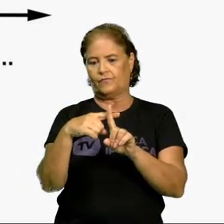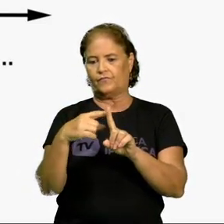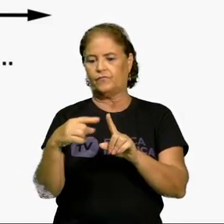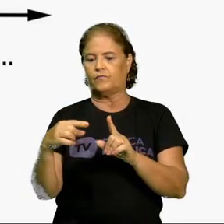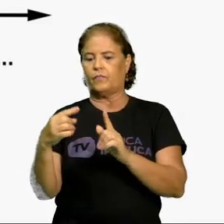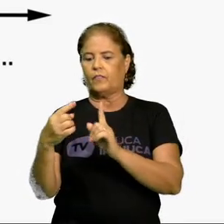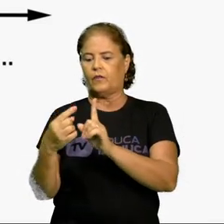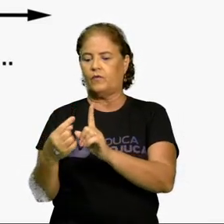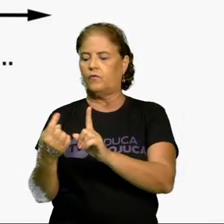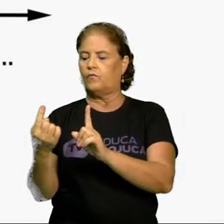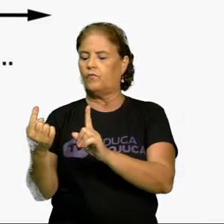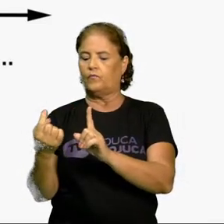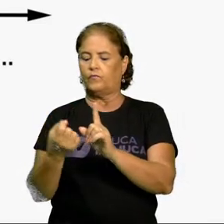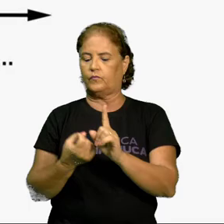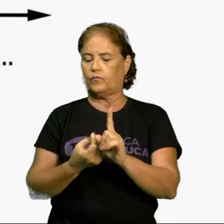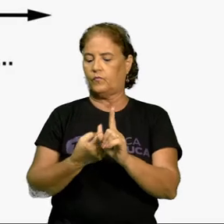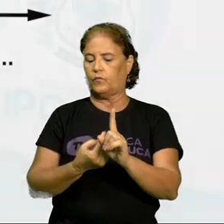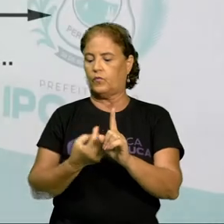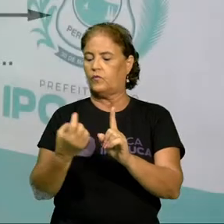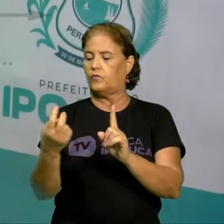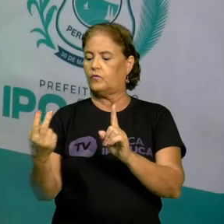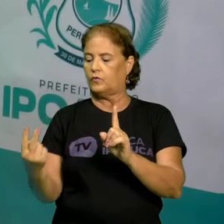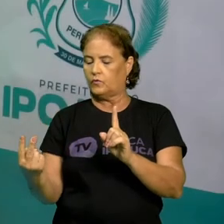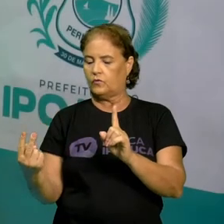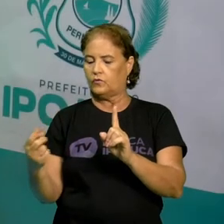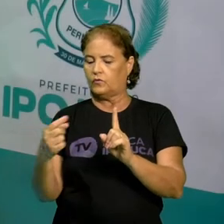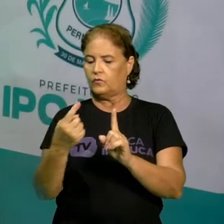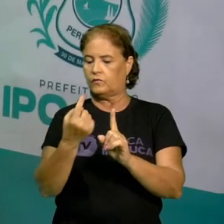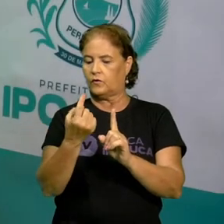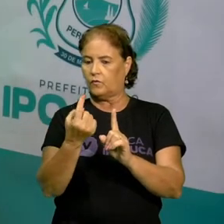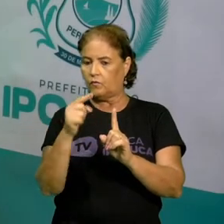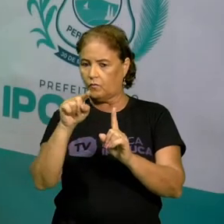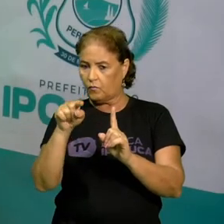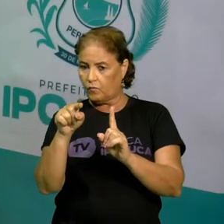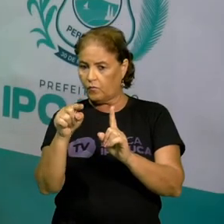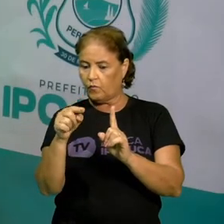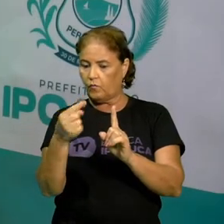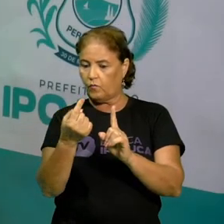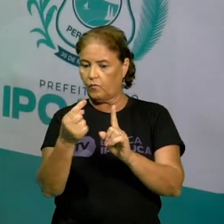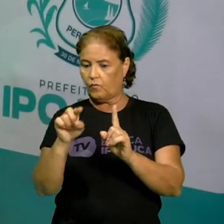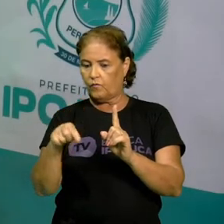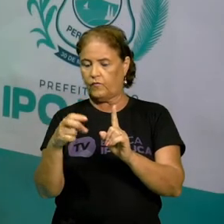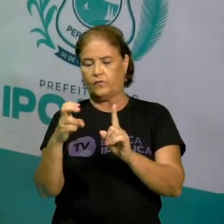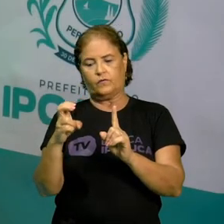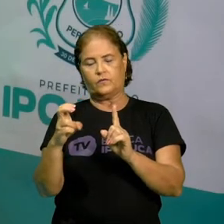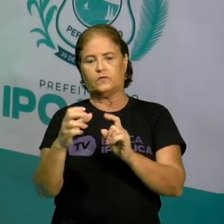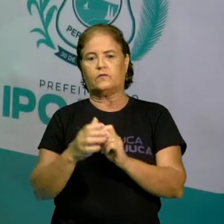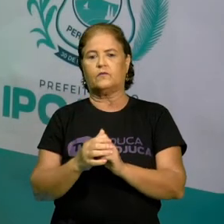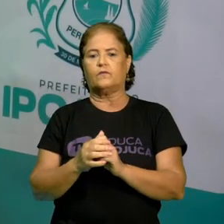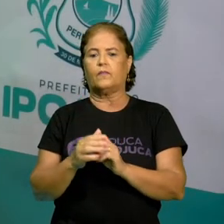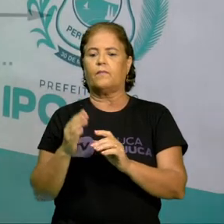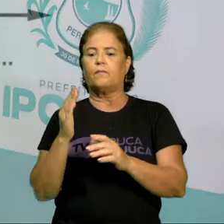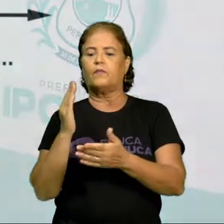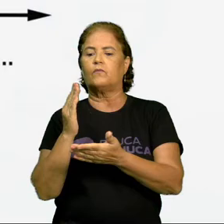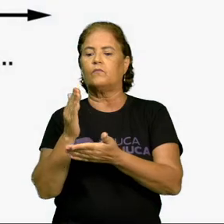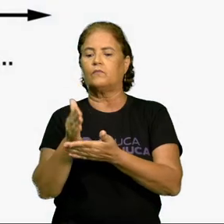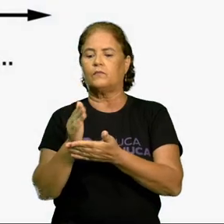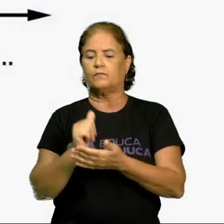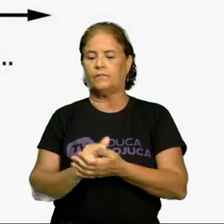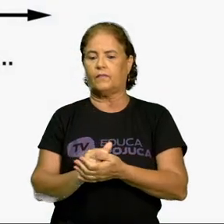1,5. Ou 3,5. Está vendo como foi bem fácil? Vamos dar outro exemplo aí para você.